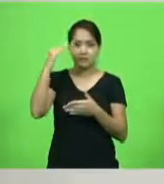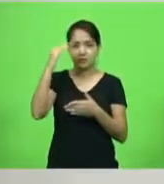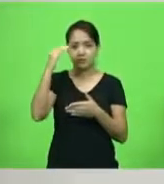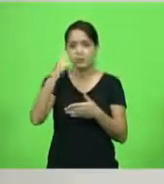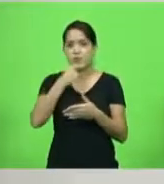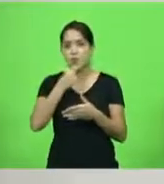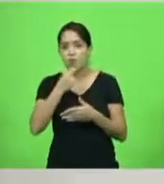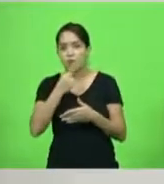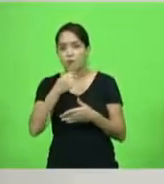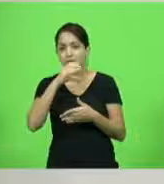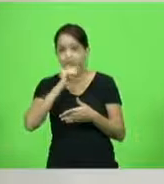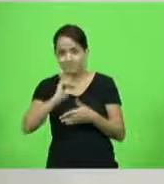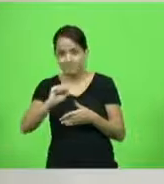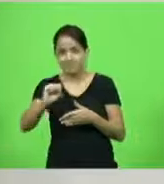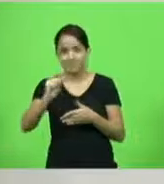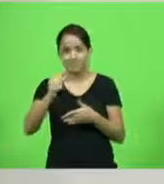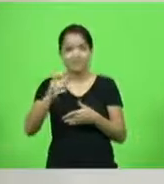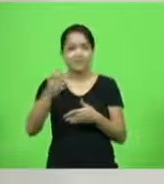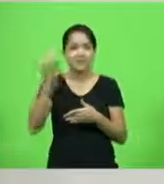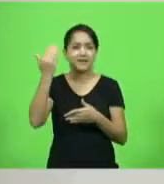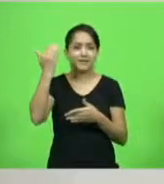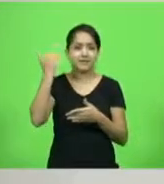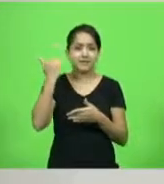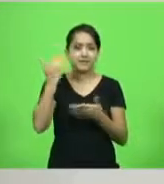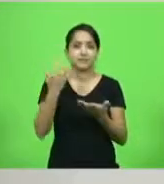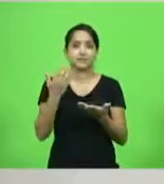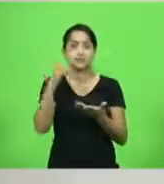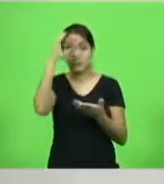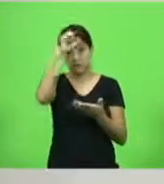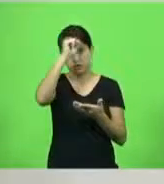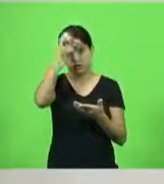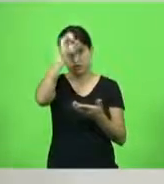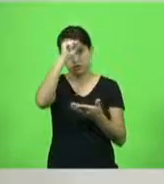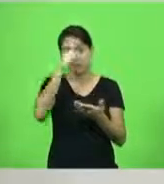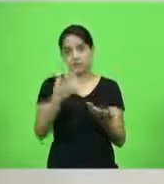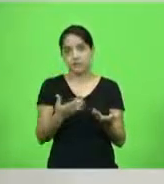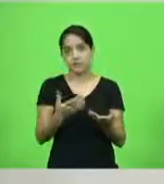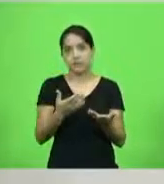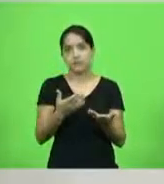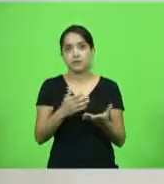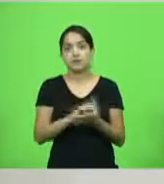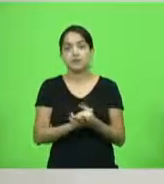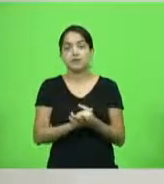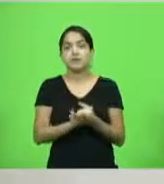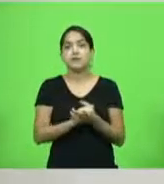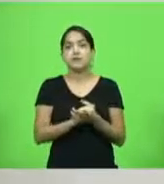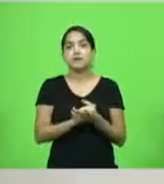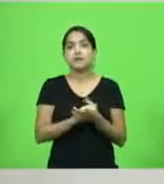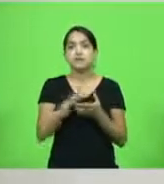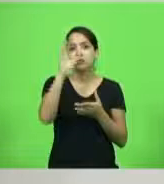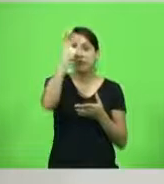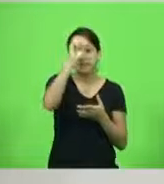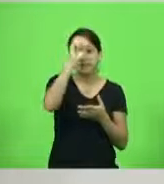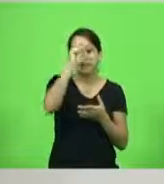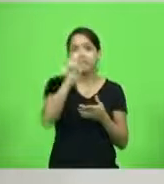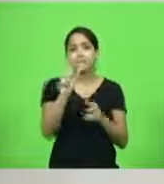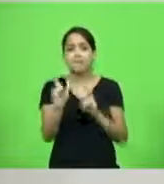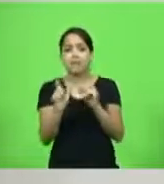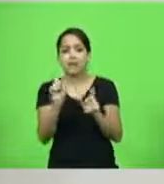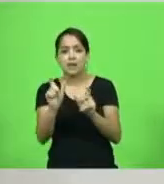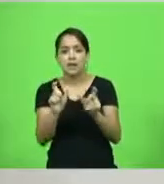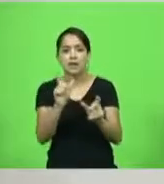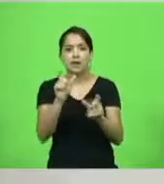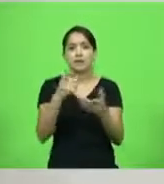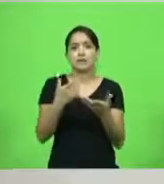muito antes disso, íamos para realmente aprender. E dissecavamos as palavras, saber para que ela servia, a